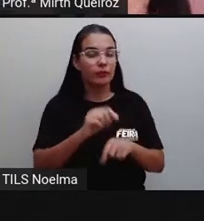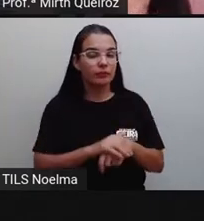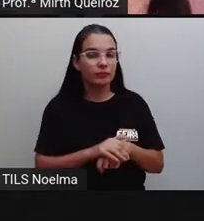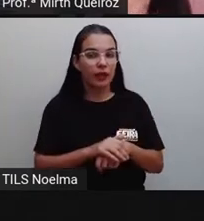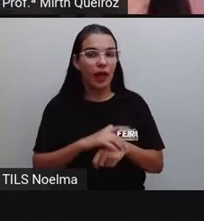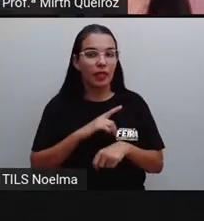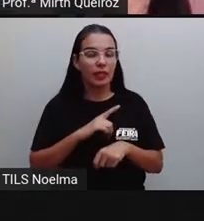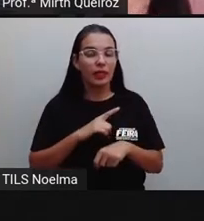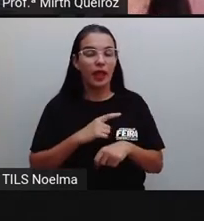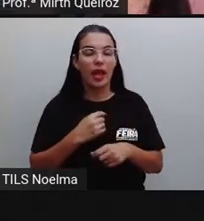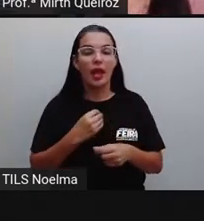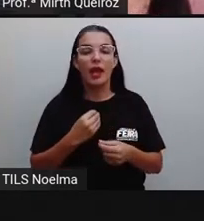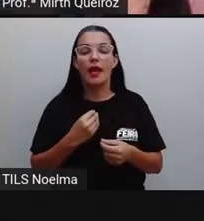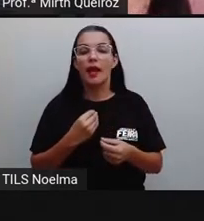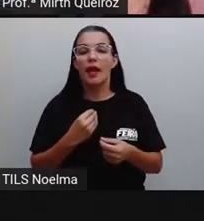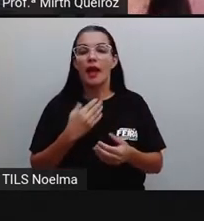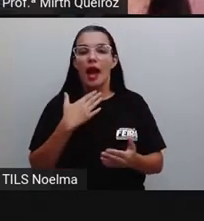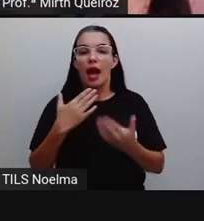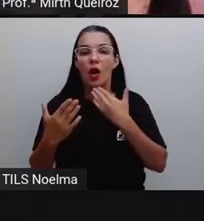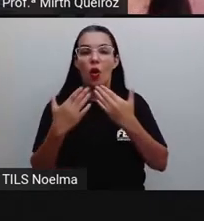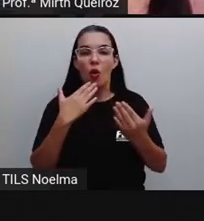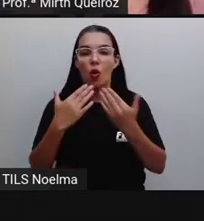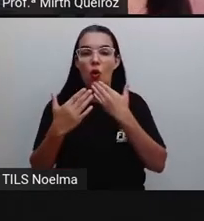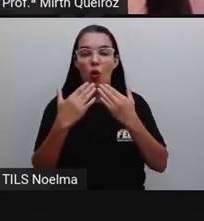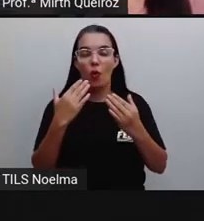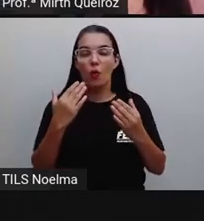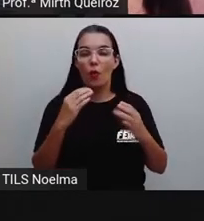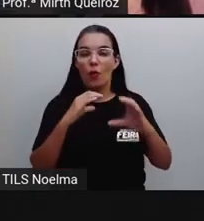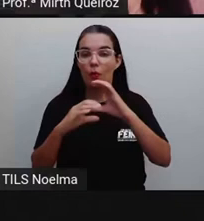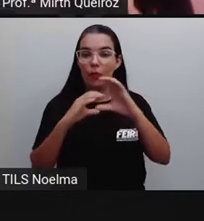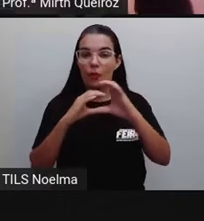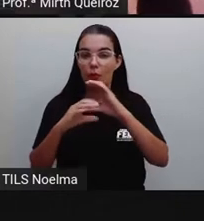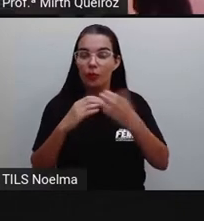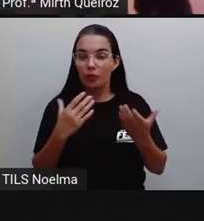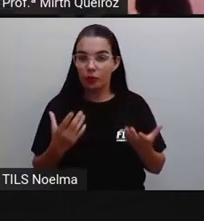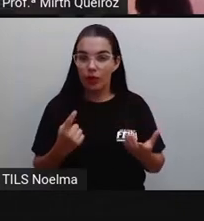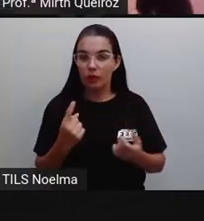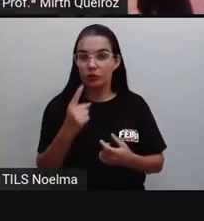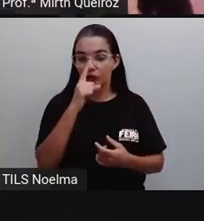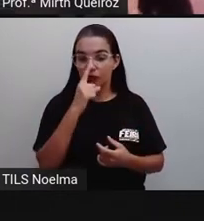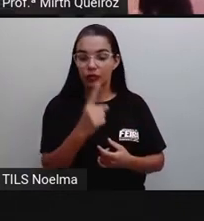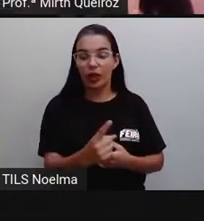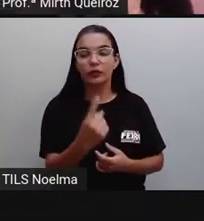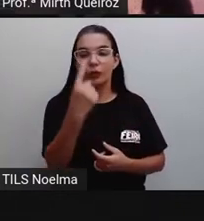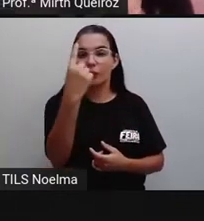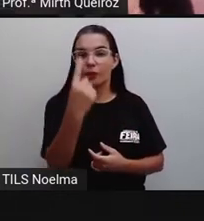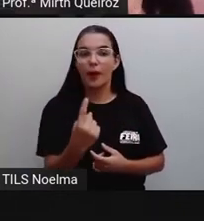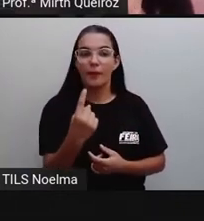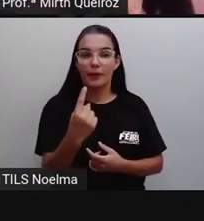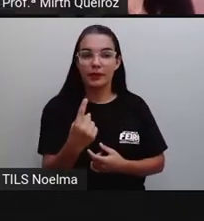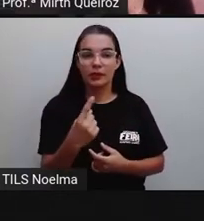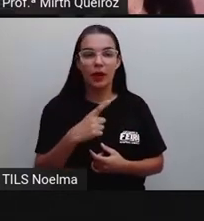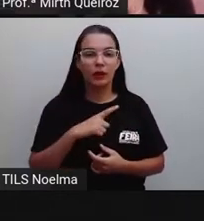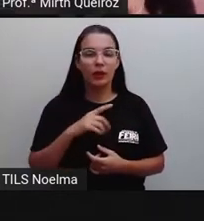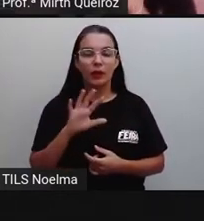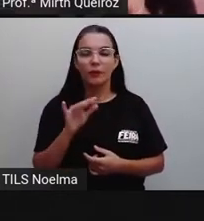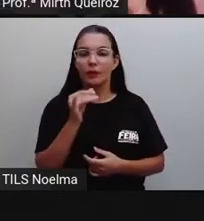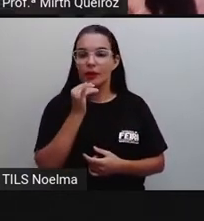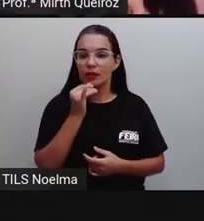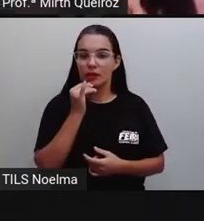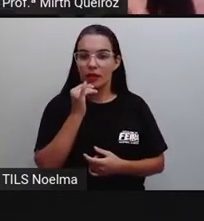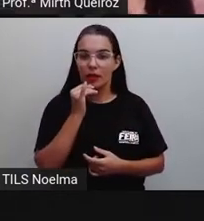estabelecer essa comunicação diretamente com uma pessoa. Então, nós temos, por exemplo,